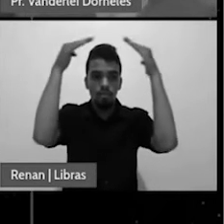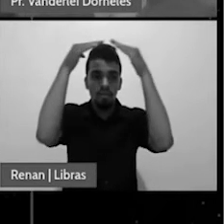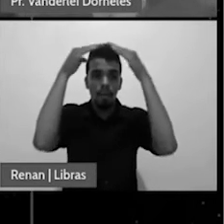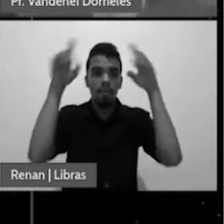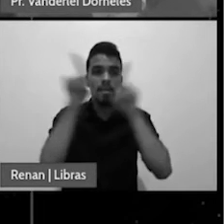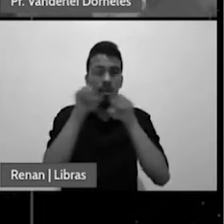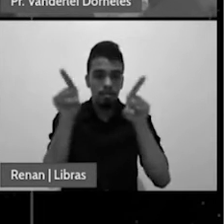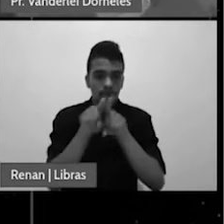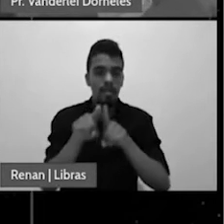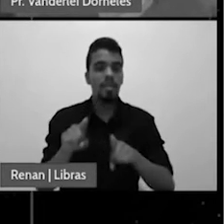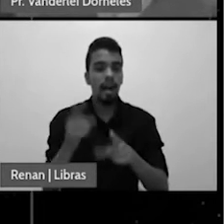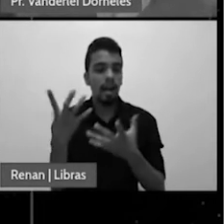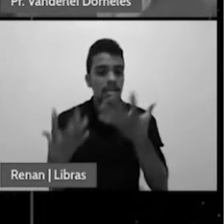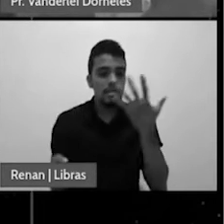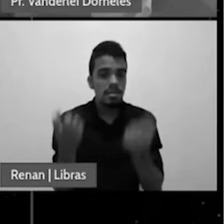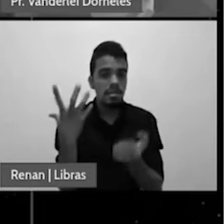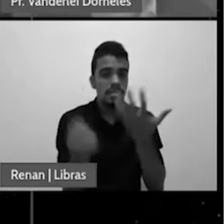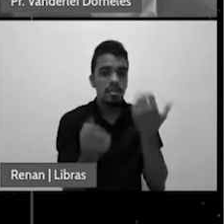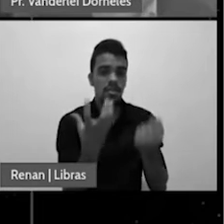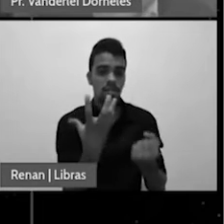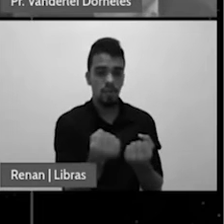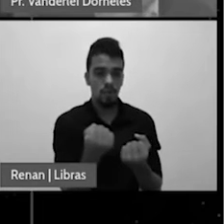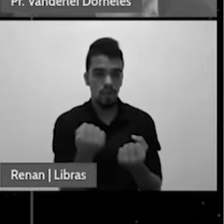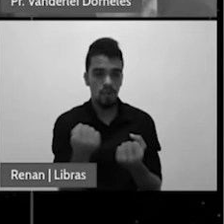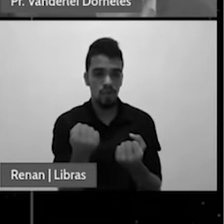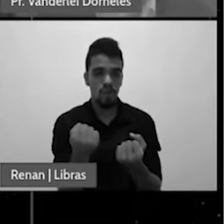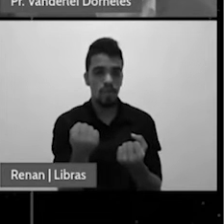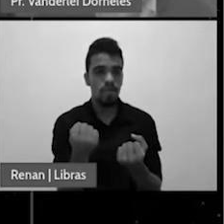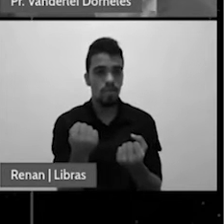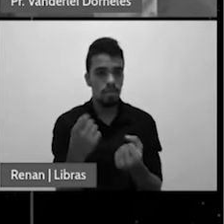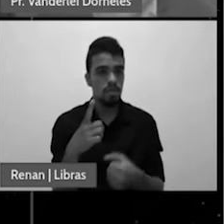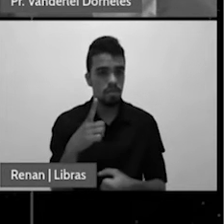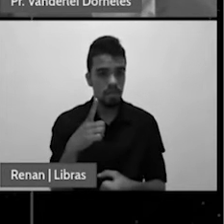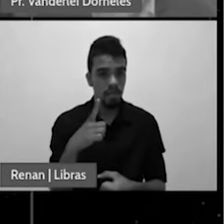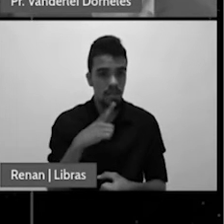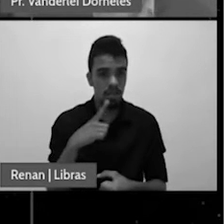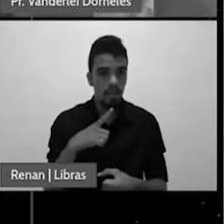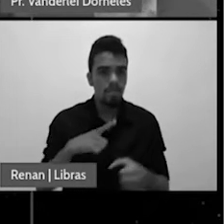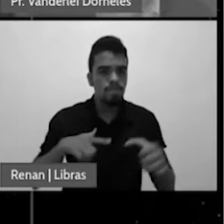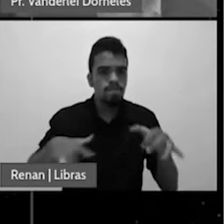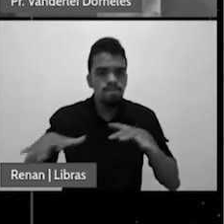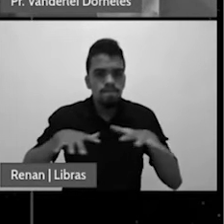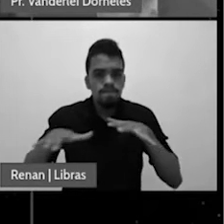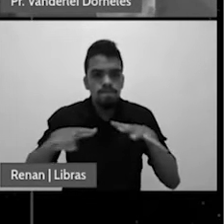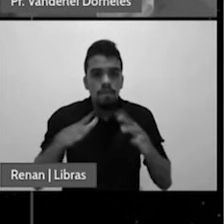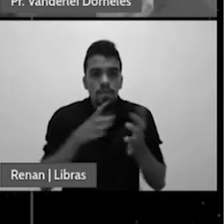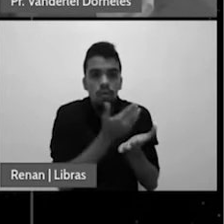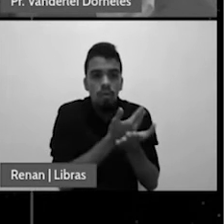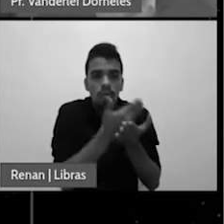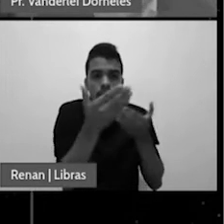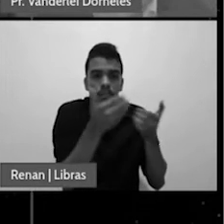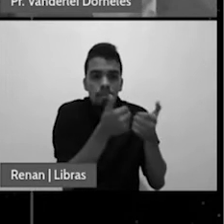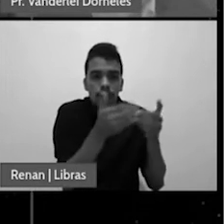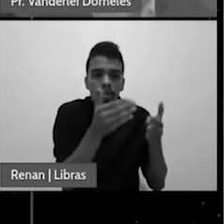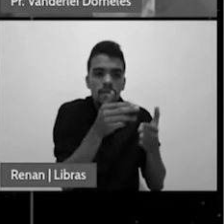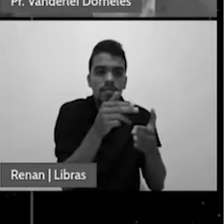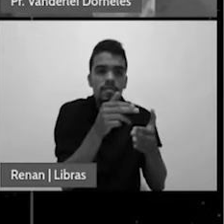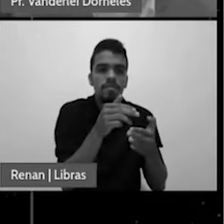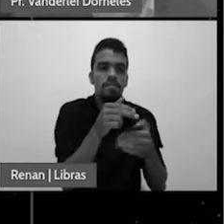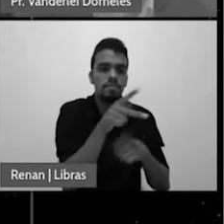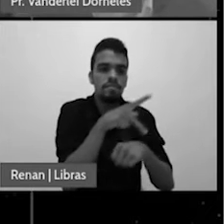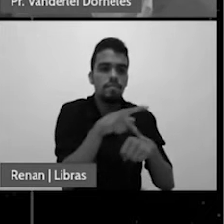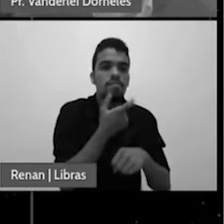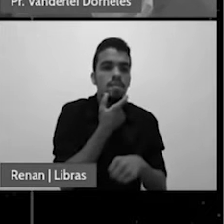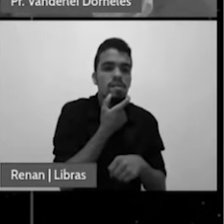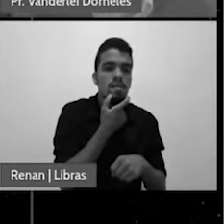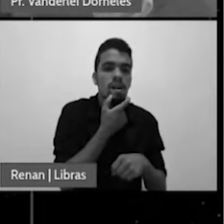e então mais próximo de nós nós vimos um movimento que vem desde a Inglaterra caminhando para um decreto dominical